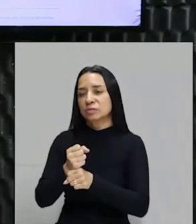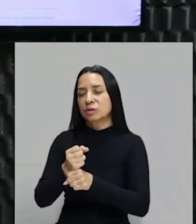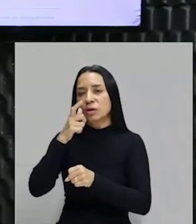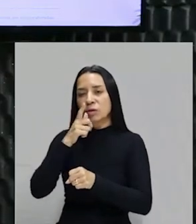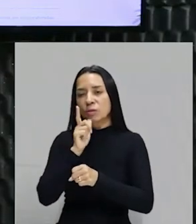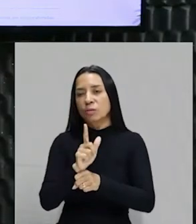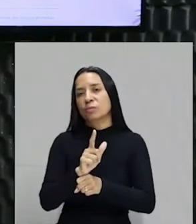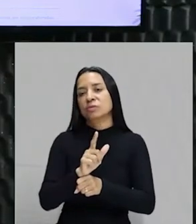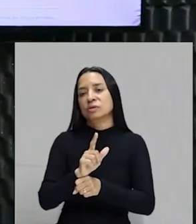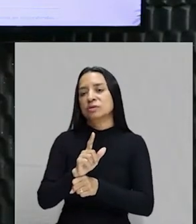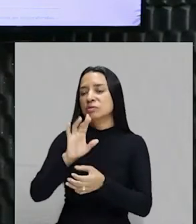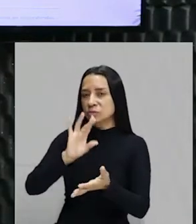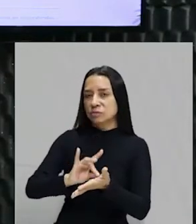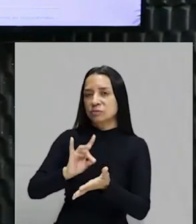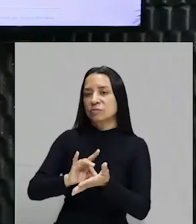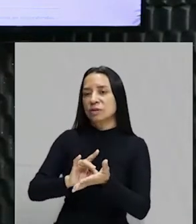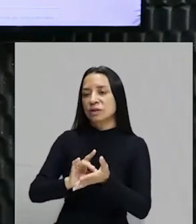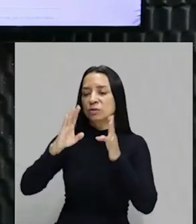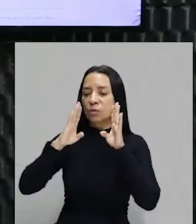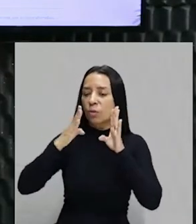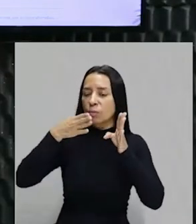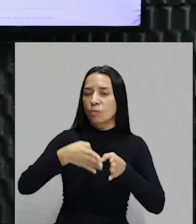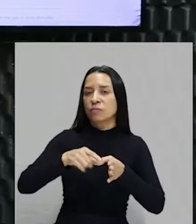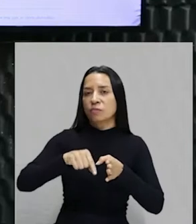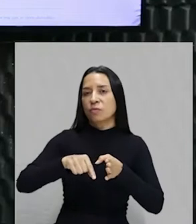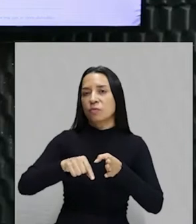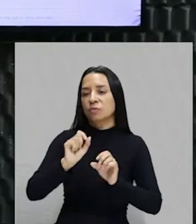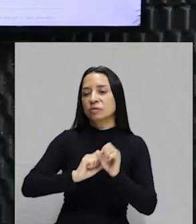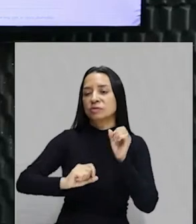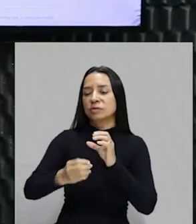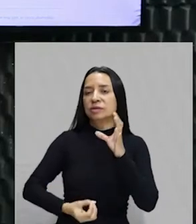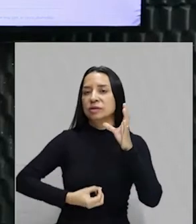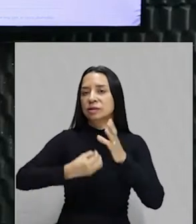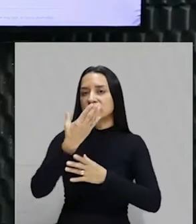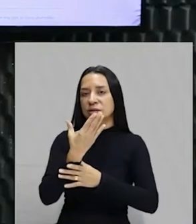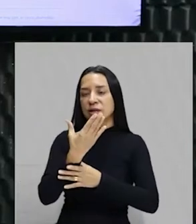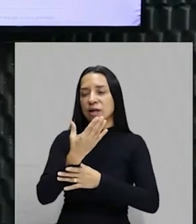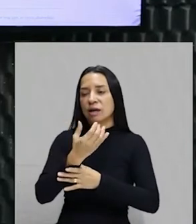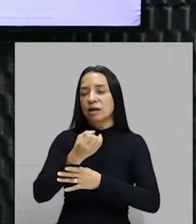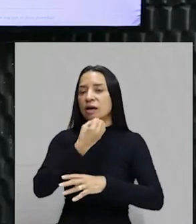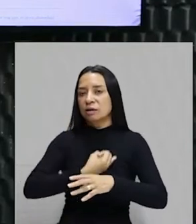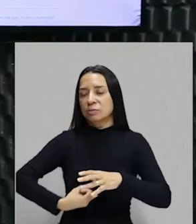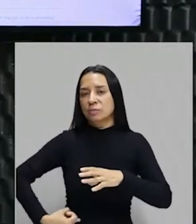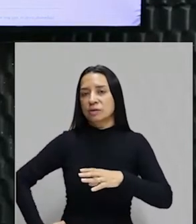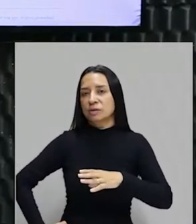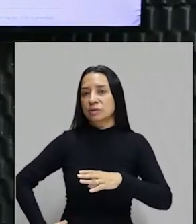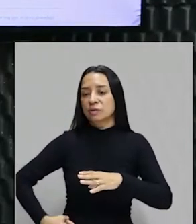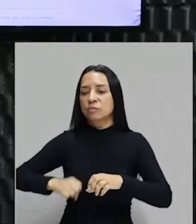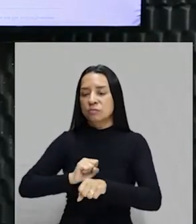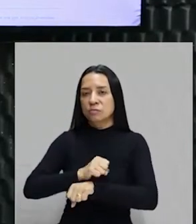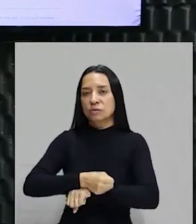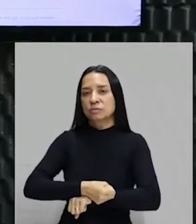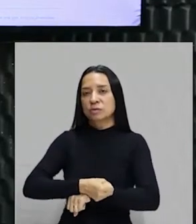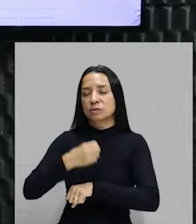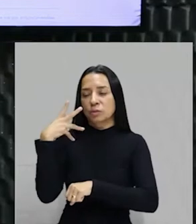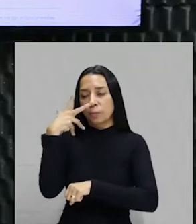objetivo da missão artística francesa, que era criar a Imperial Academia de Belas Artes, ou Academia de Artes, Ciências e Ofícios,